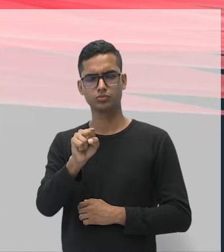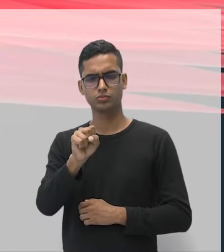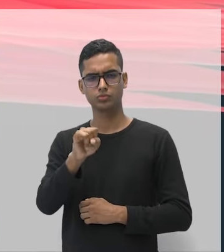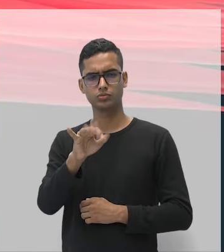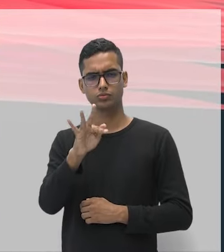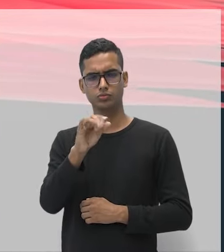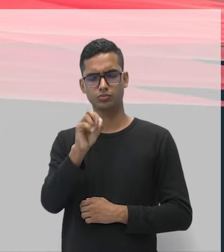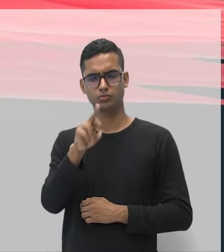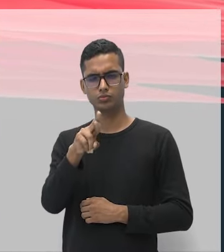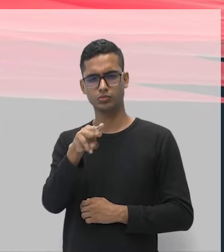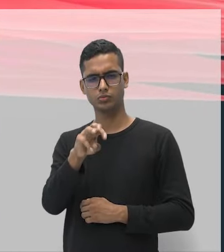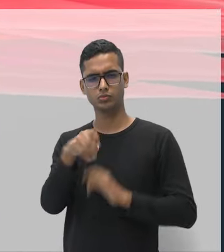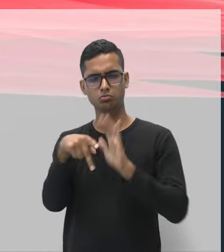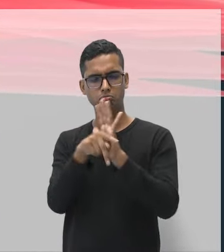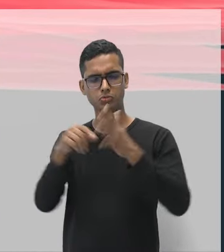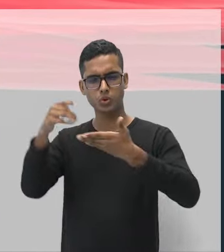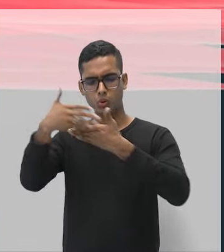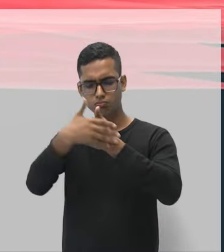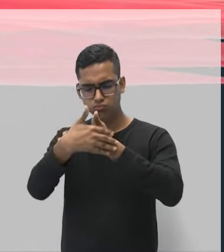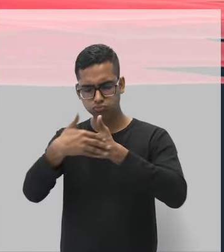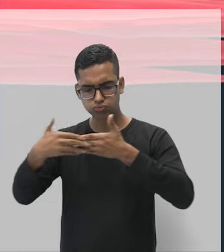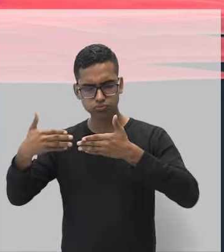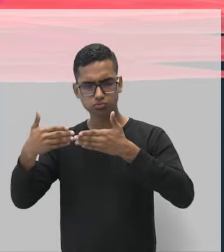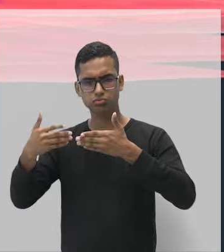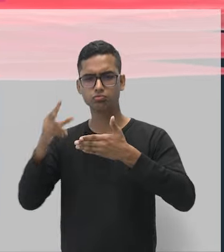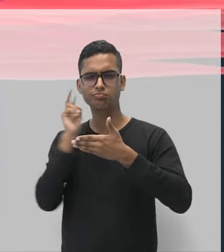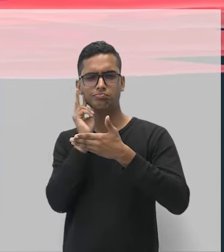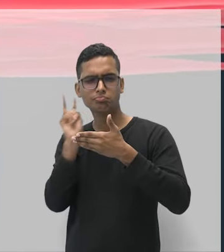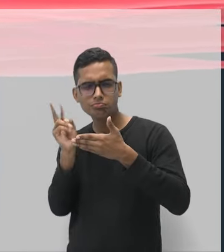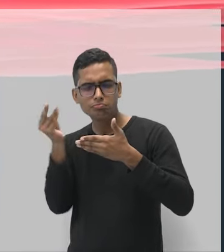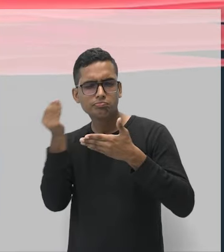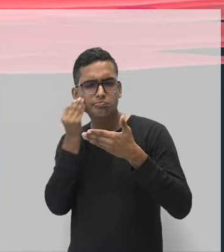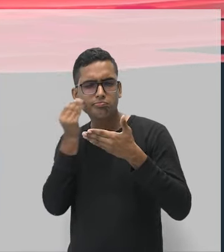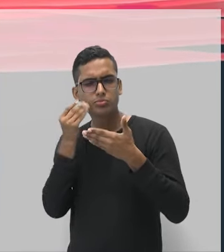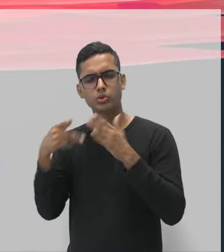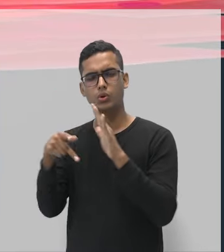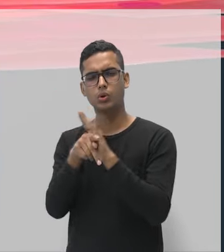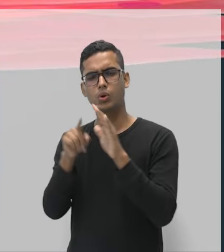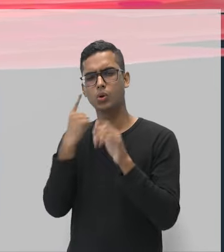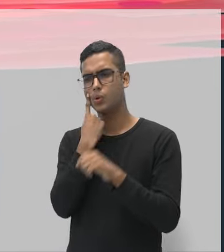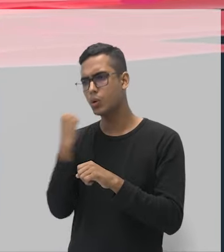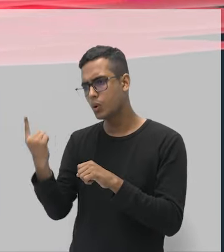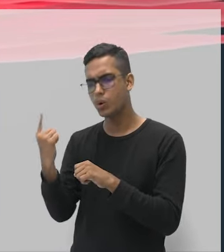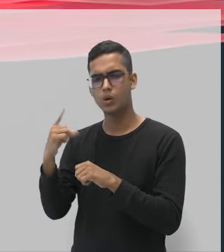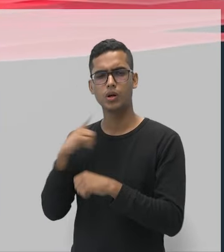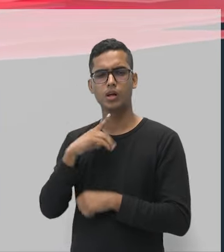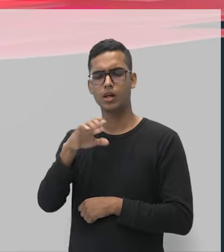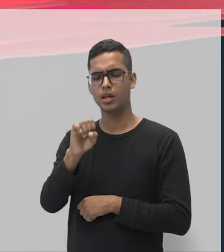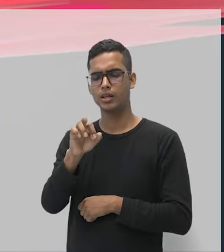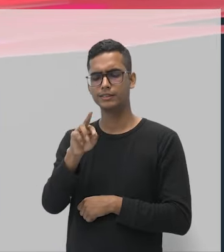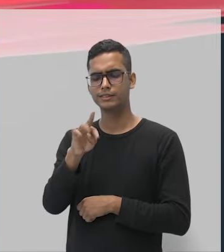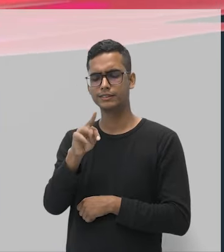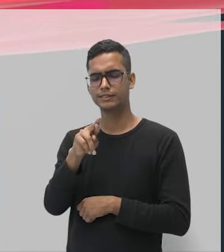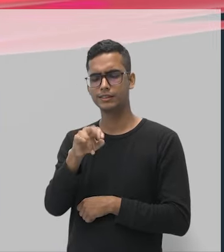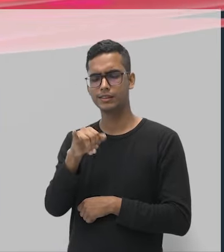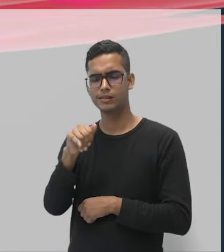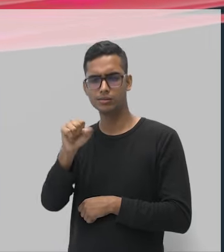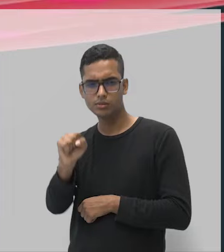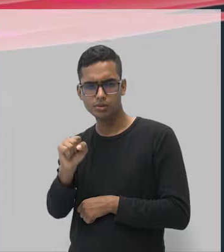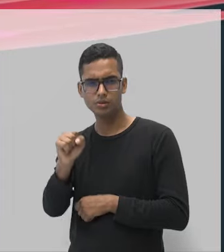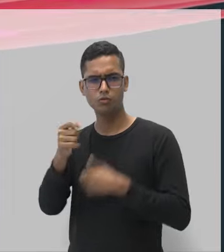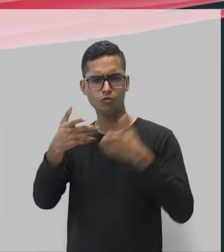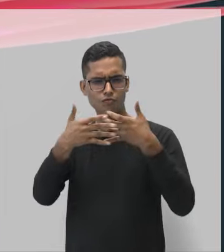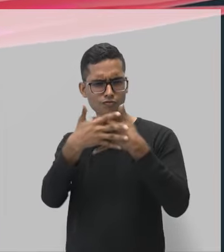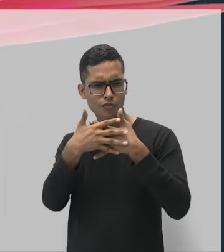como a gente vê, liso por quê? Porque você não está observando estrias, as